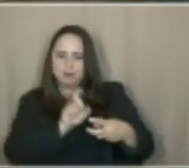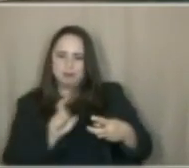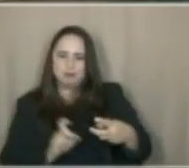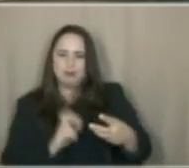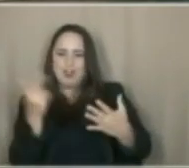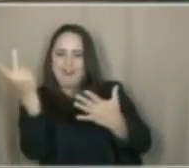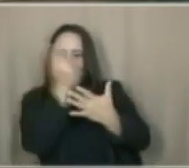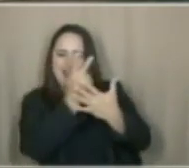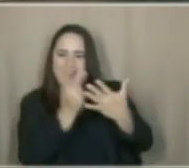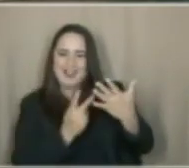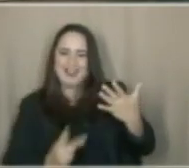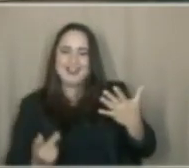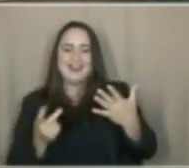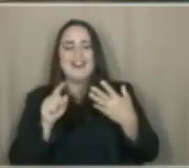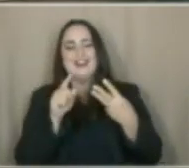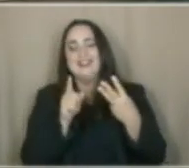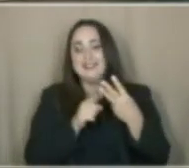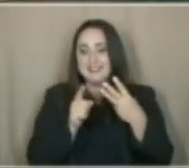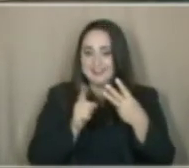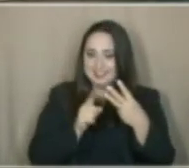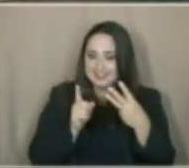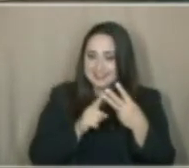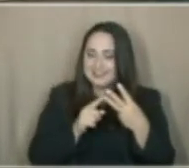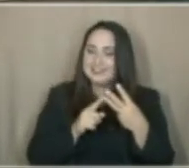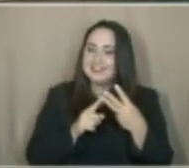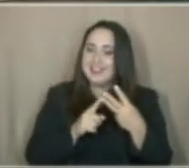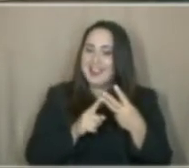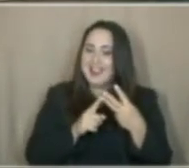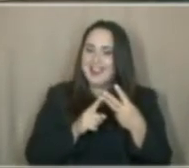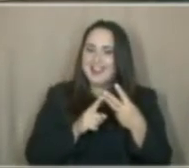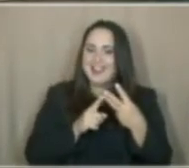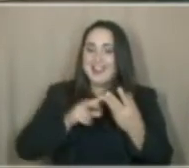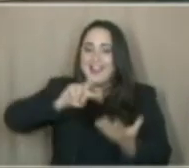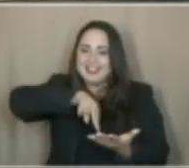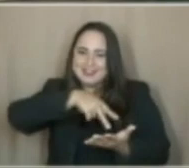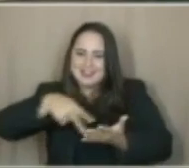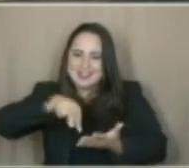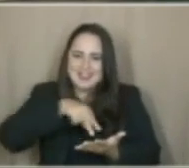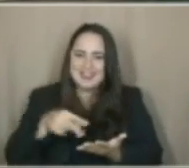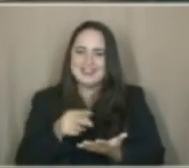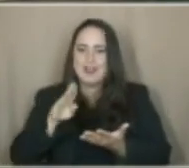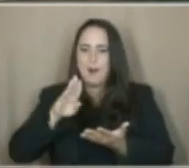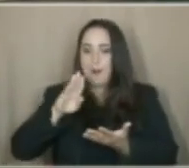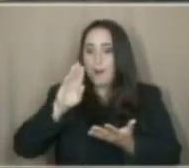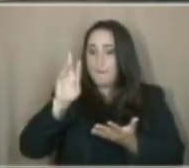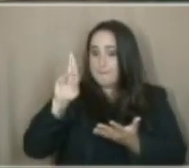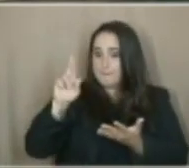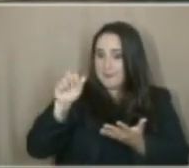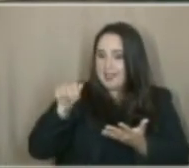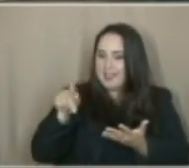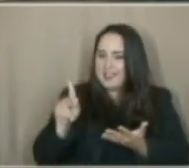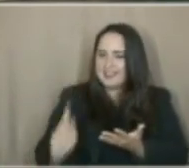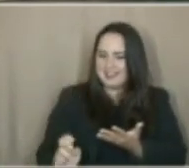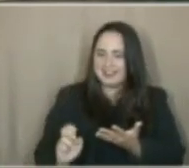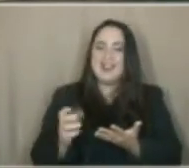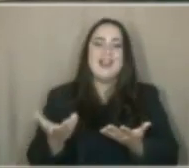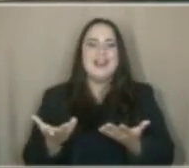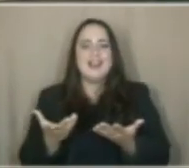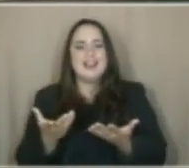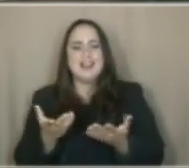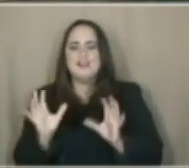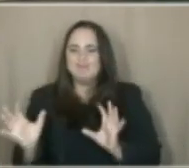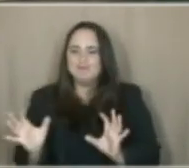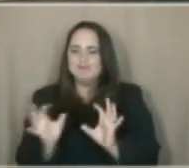pintura, e você tem também a dança, que é o break. Então, é uma cultura que junta e une